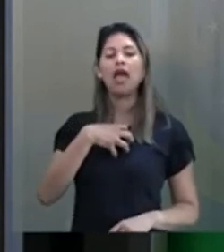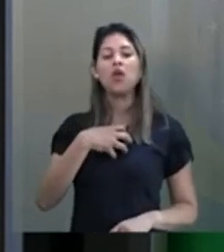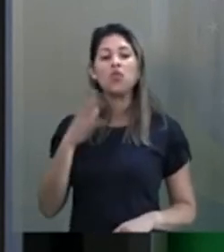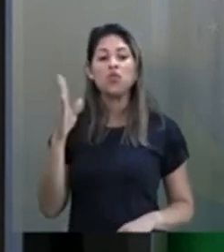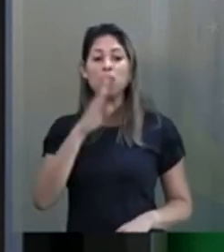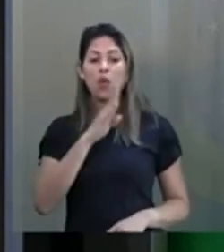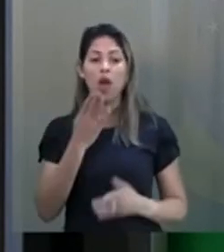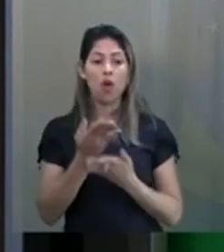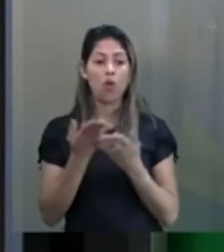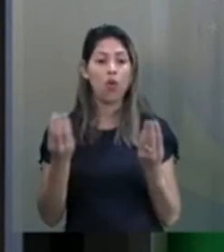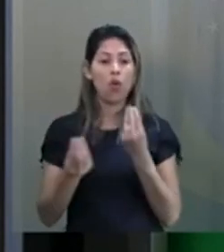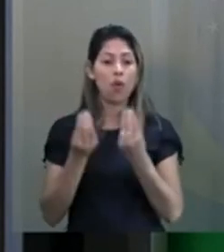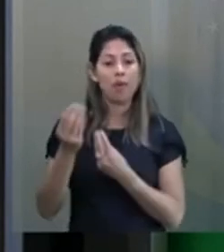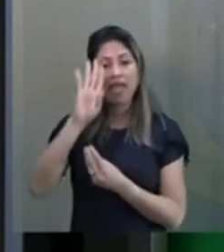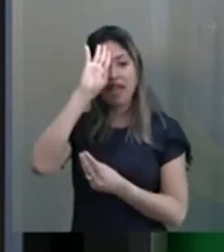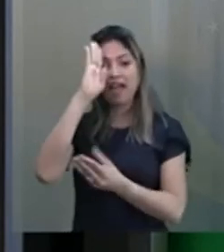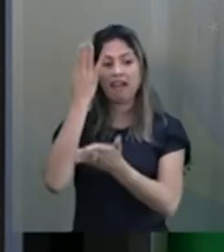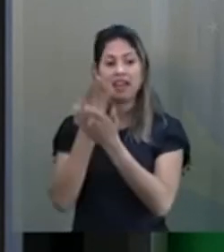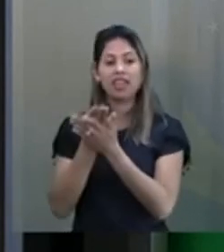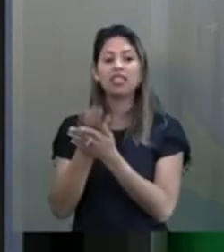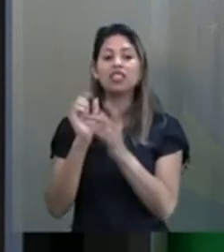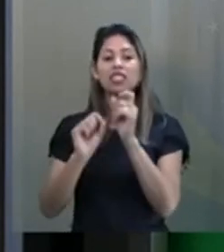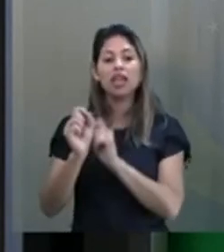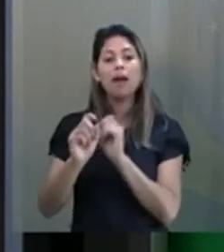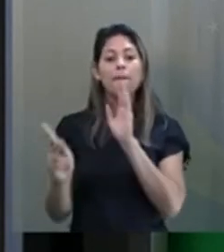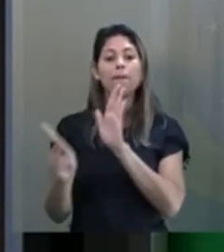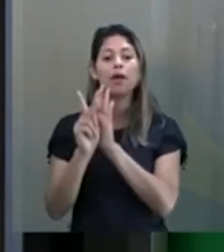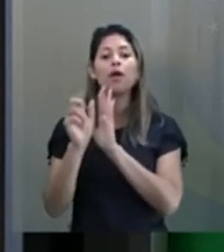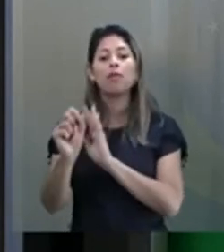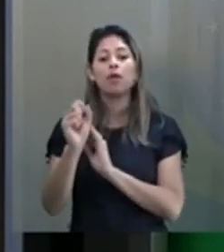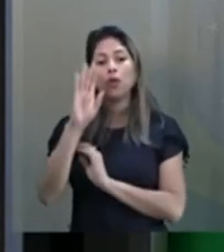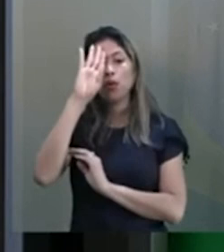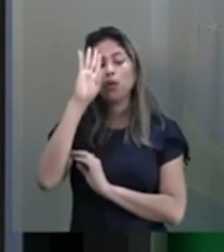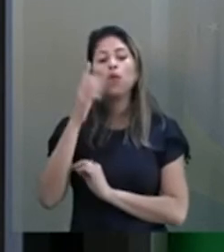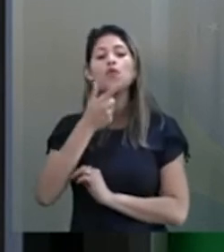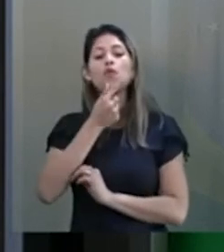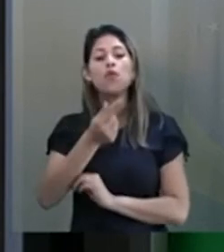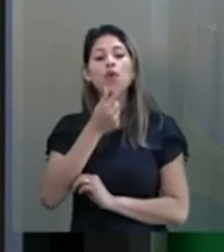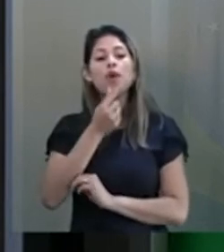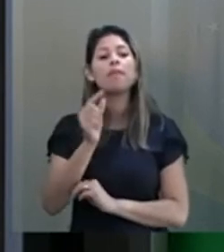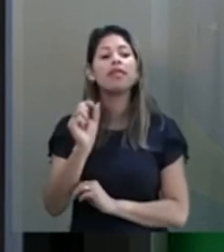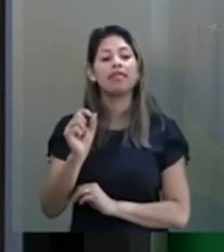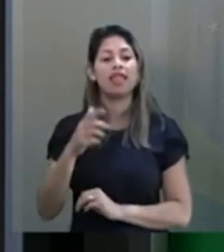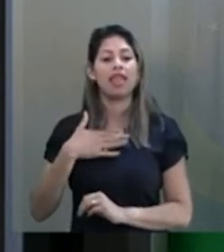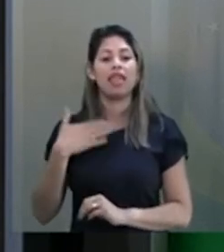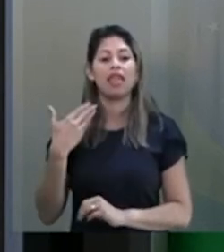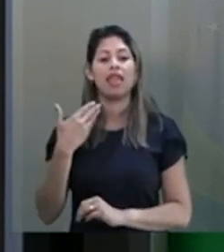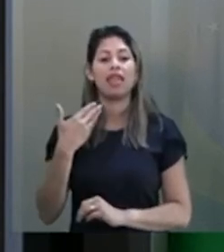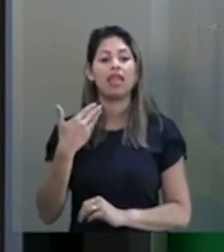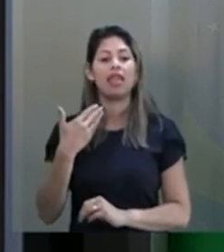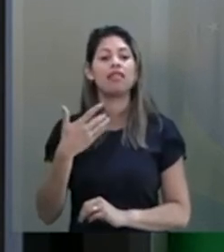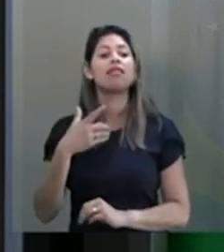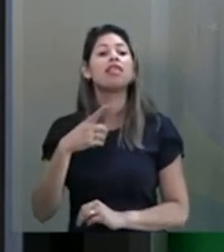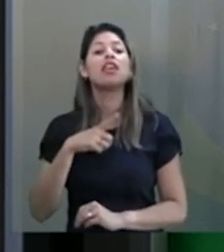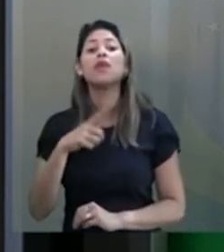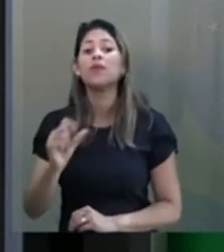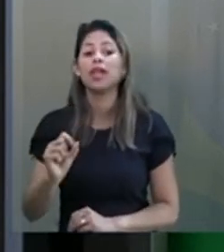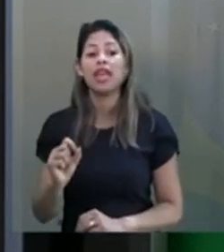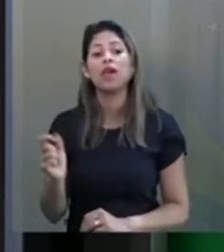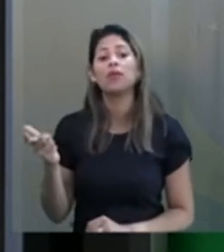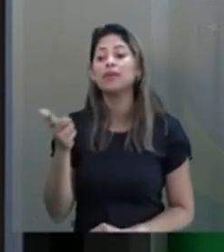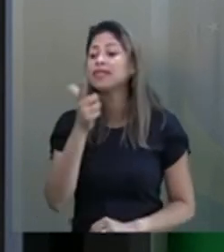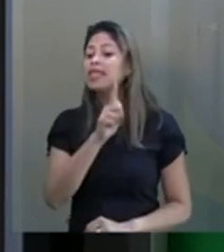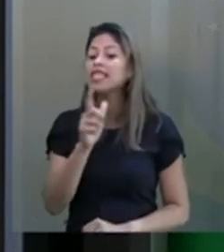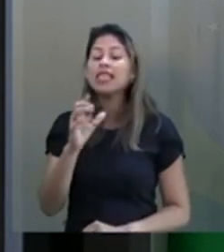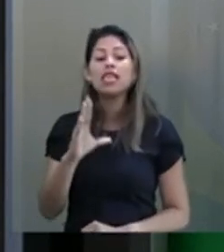é justamente por acreditar na ganância do próprio homem que o capitalismo aposta correto na natureza humana, que é de gerar lucro, que é de gerar